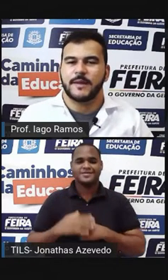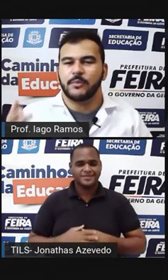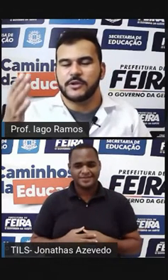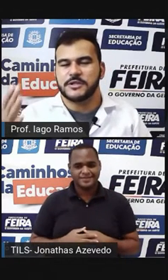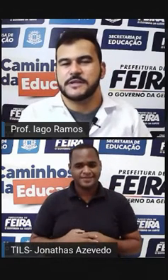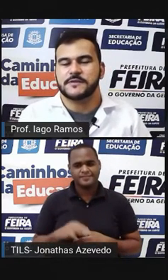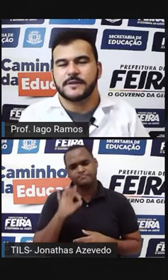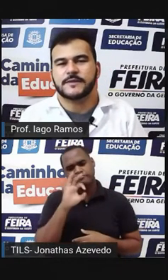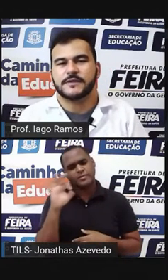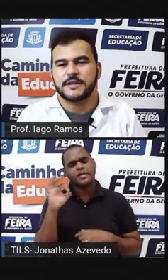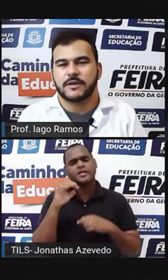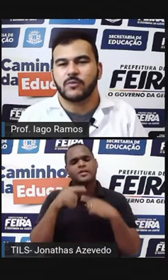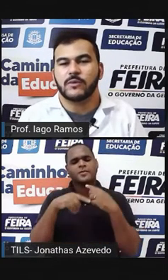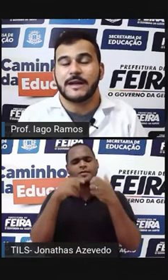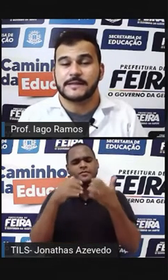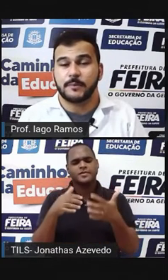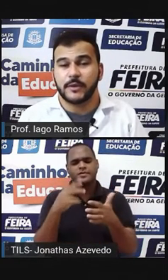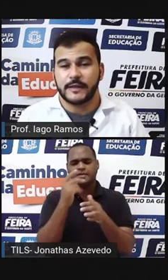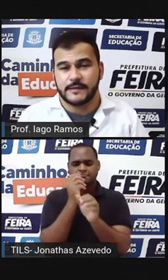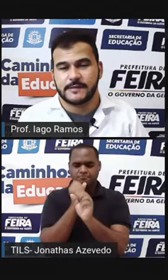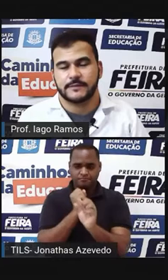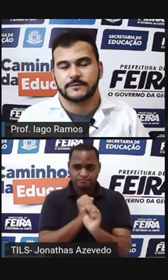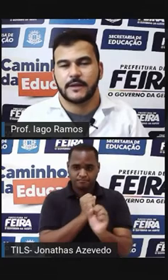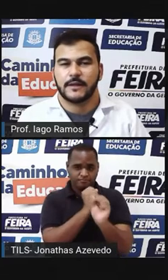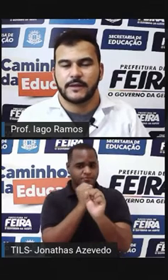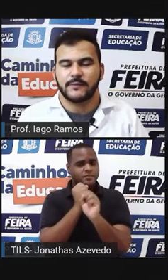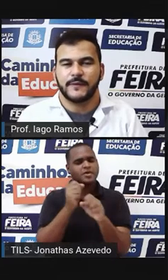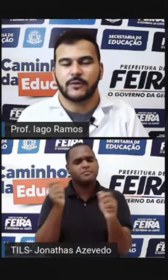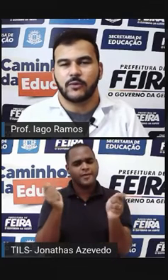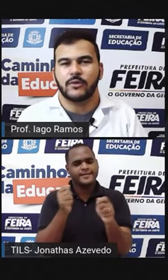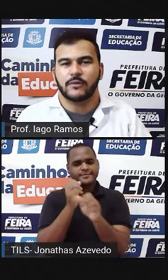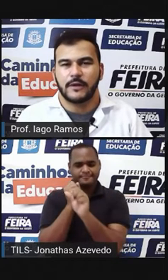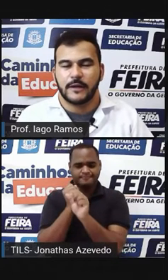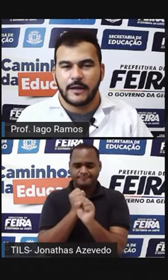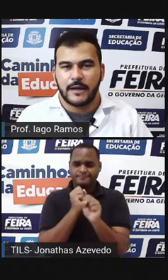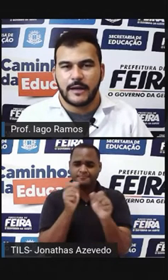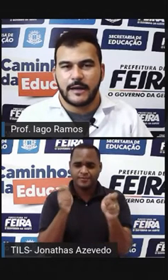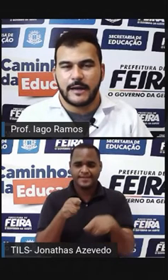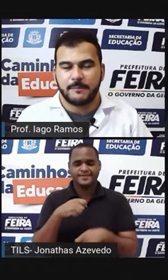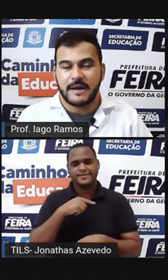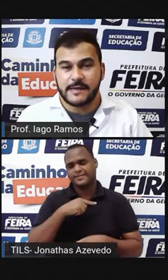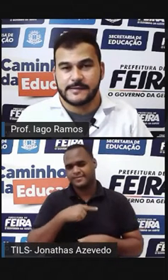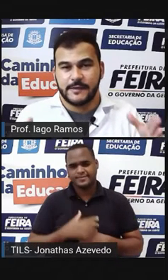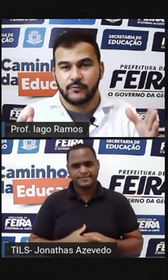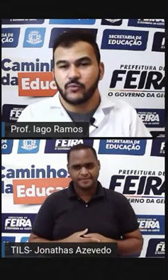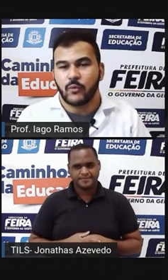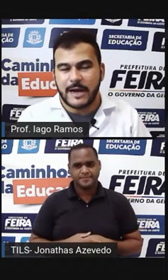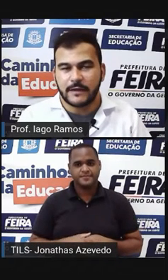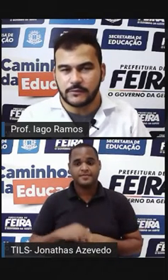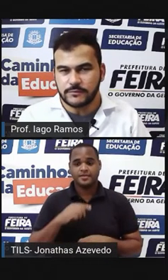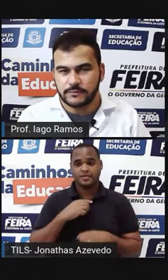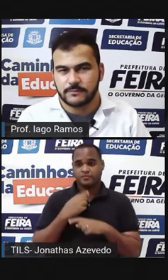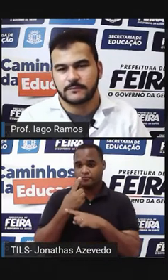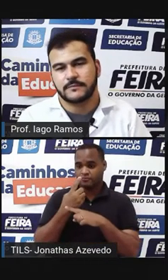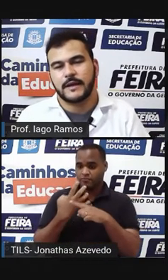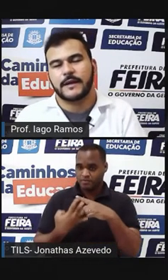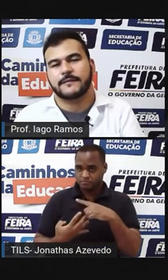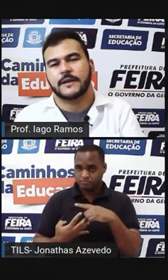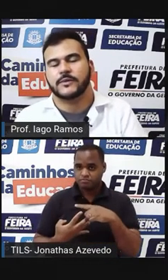Depois disso é só a gente calcular essa potência Então ficou a base 1 quarto